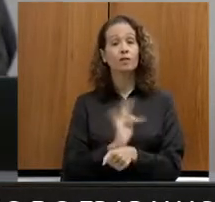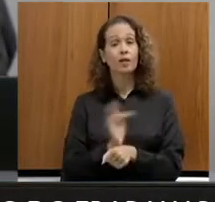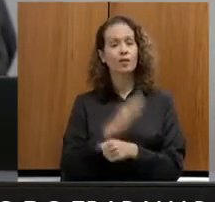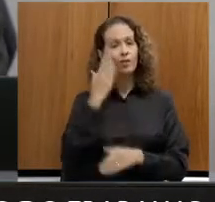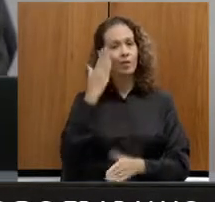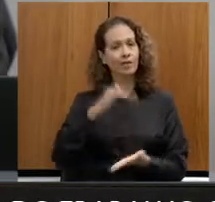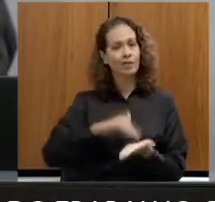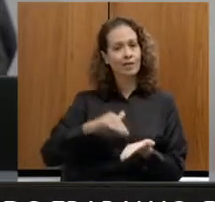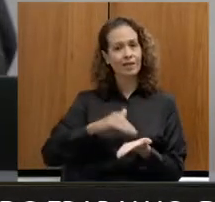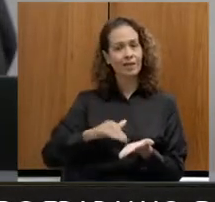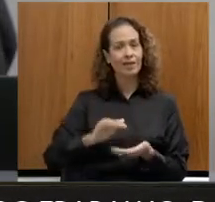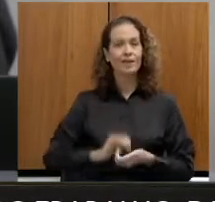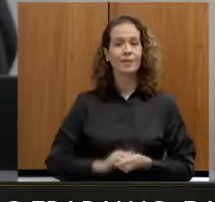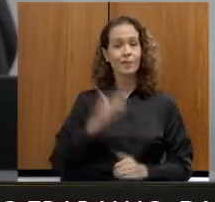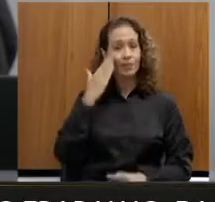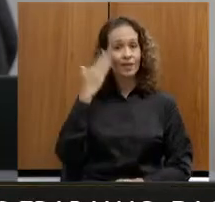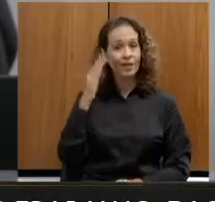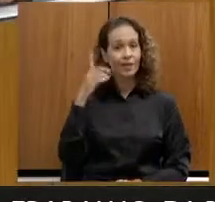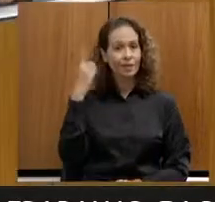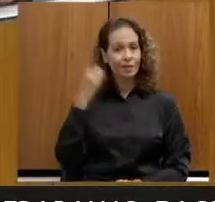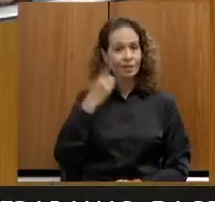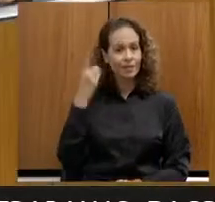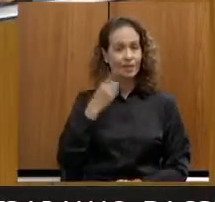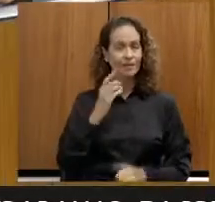secretária. Muito obrigada, deputado.